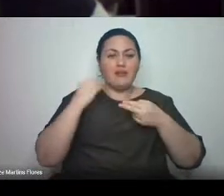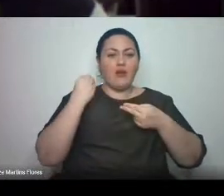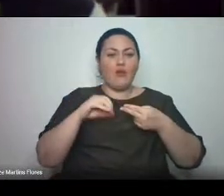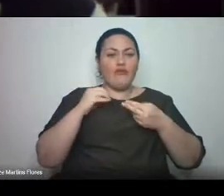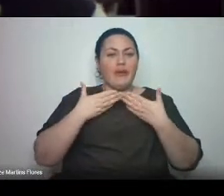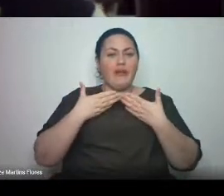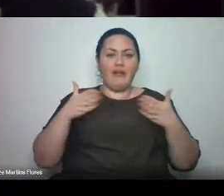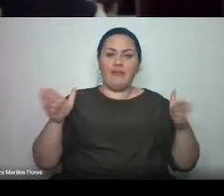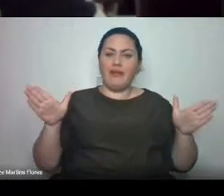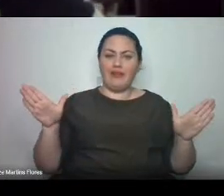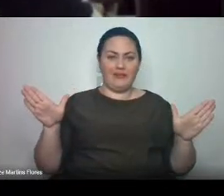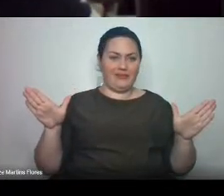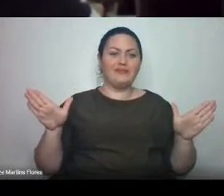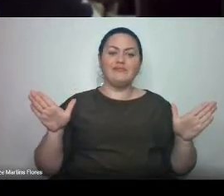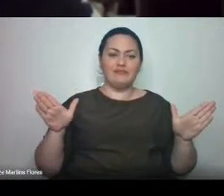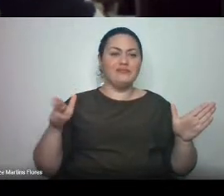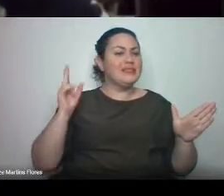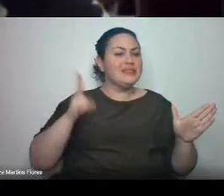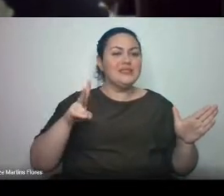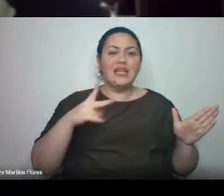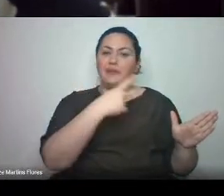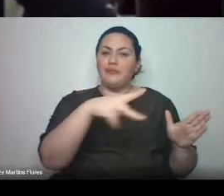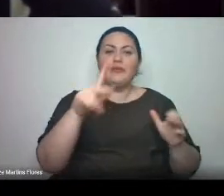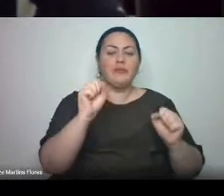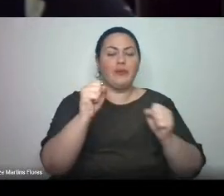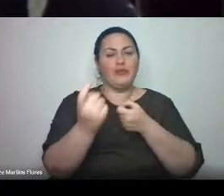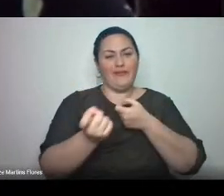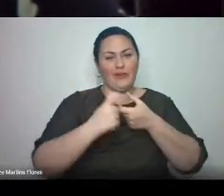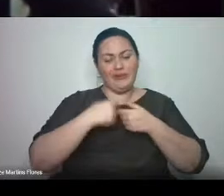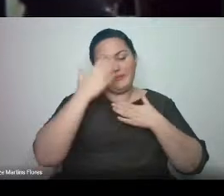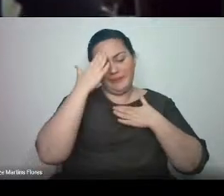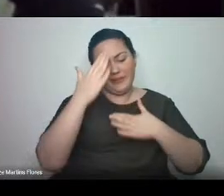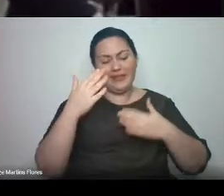que será sempre de vocês. Obrigada.